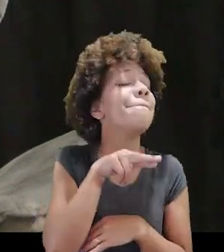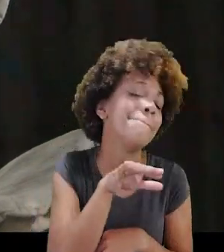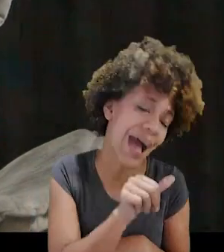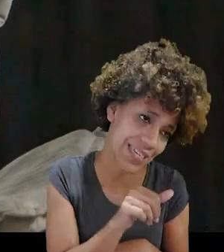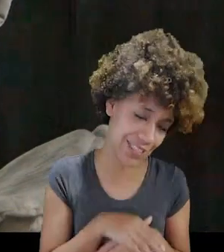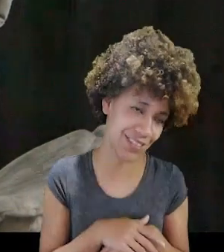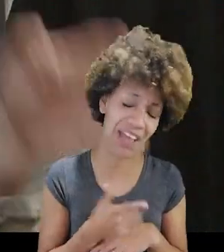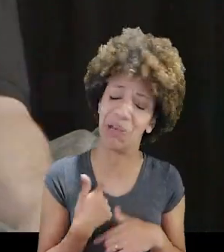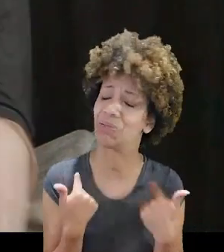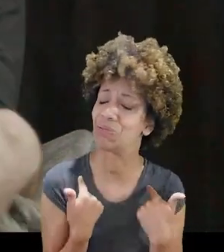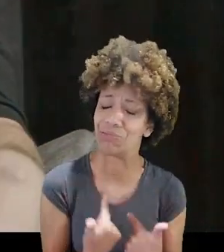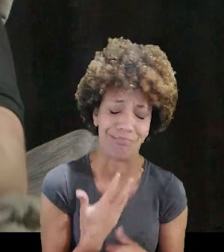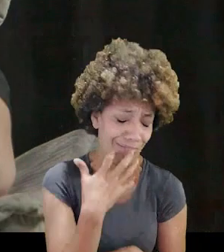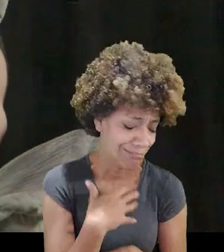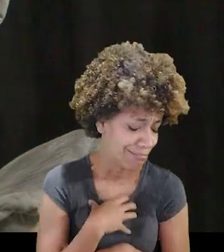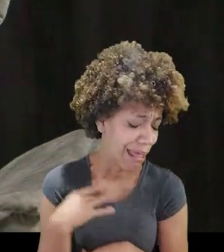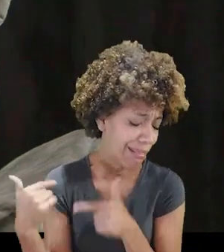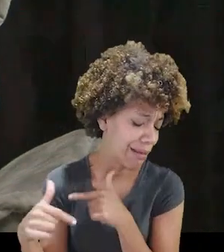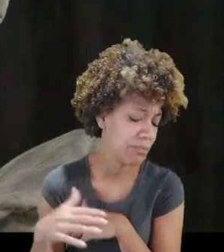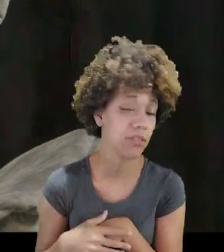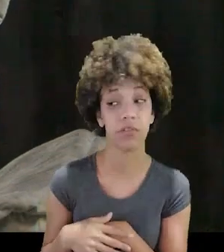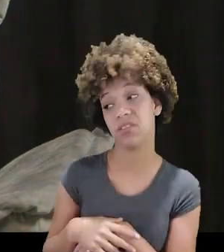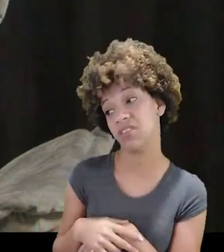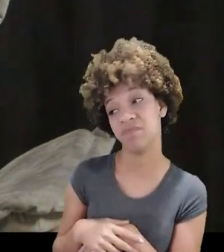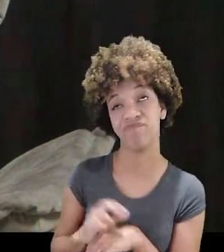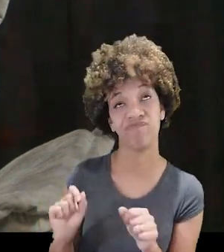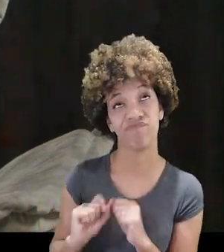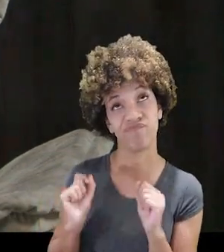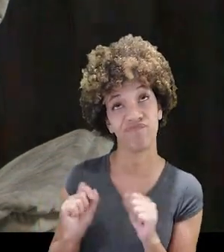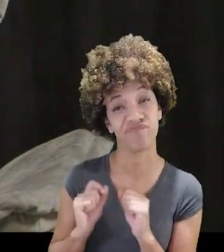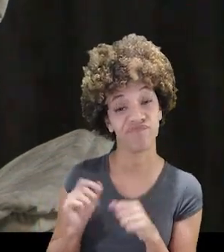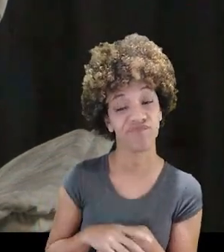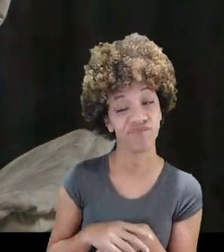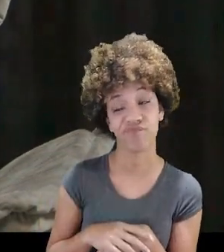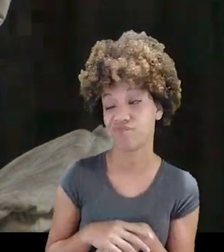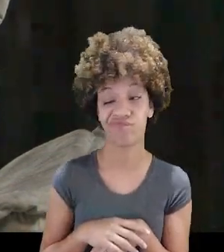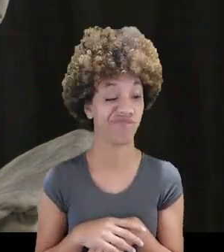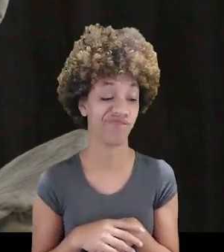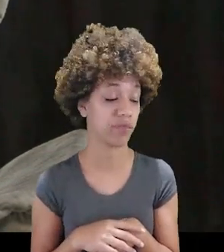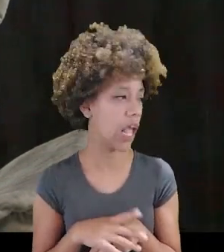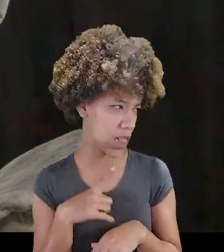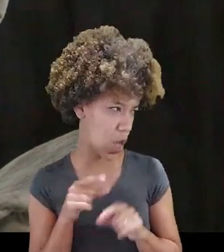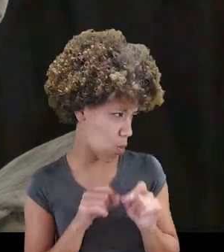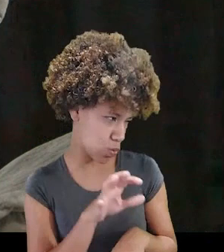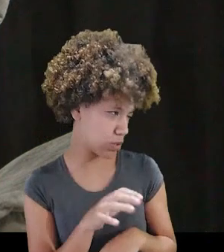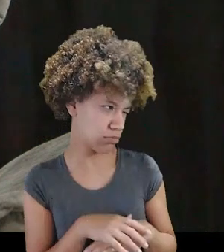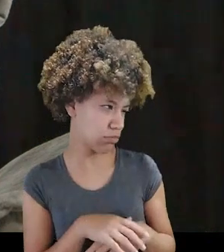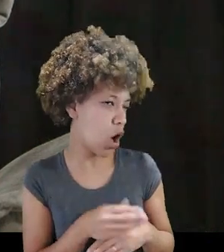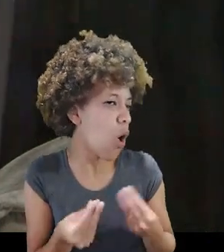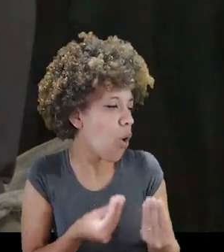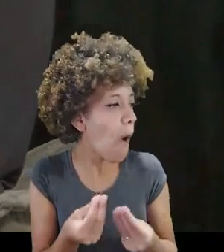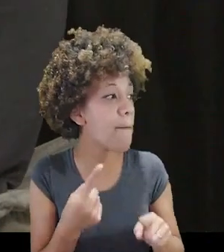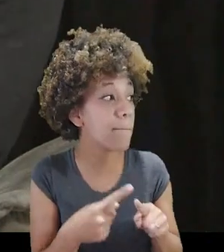terapeuta. Márcia, estou chateadíssima lá no trabalho. A Márcia começa a falar, ih, groselha. Ih, você daí está falando... Tem uma coisa assim ou você...